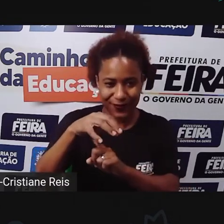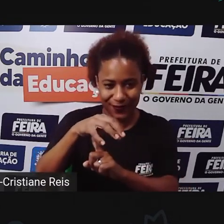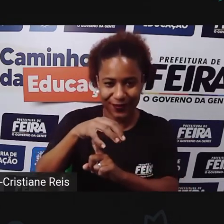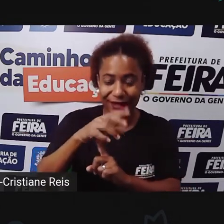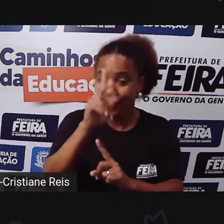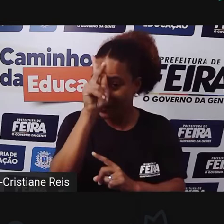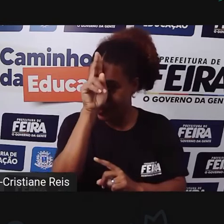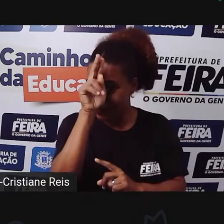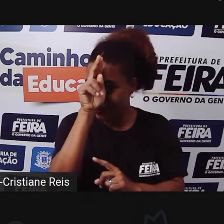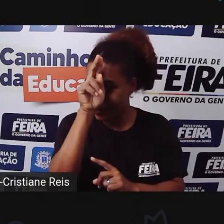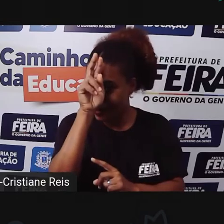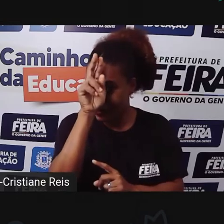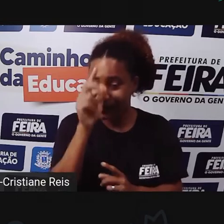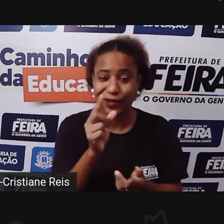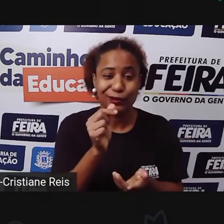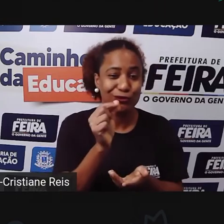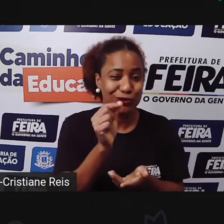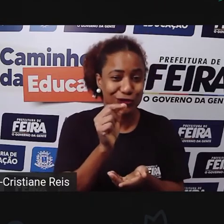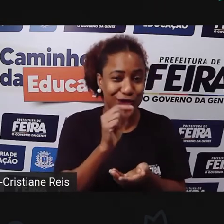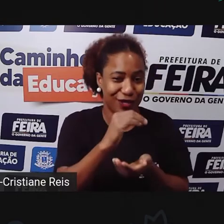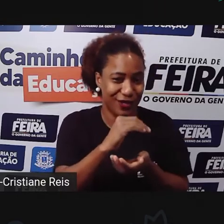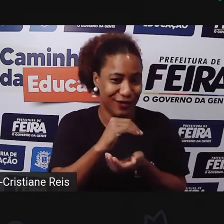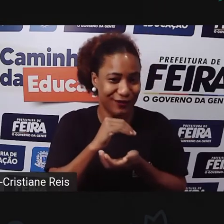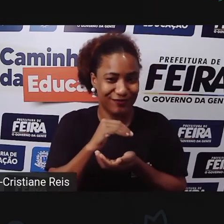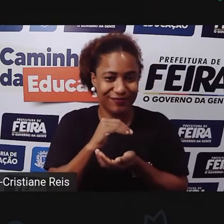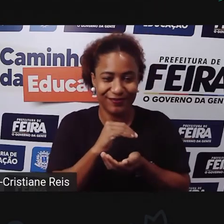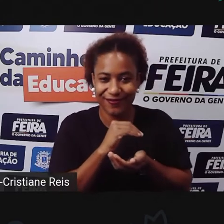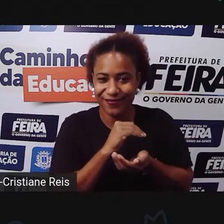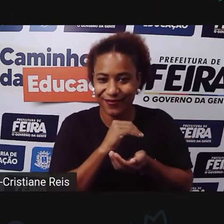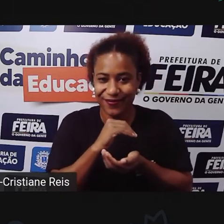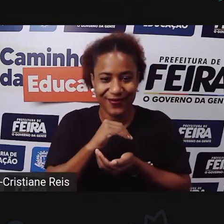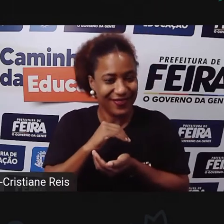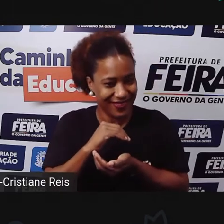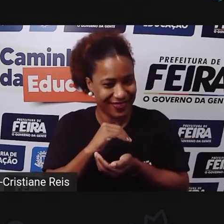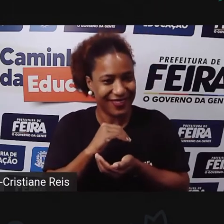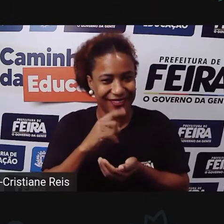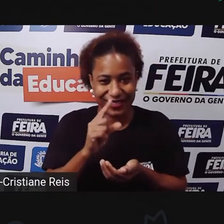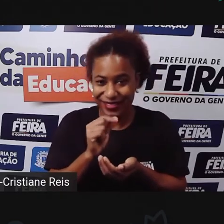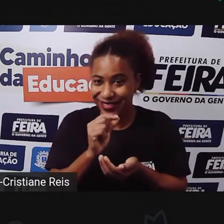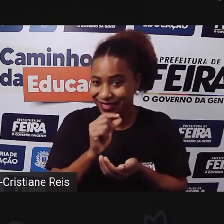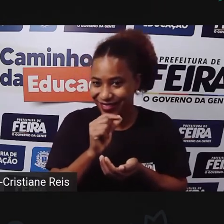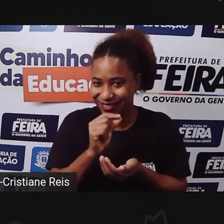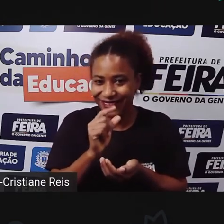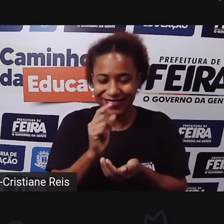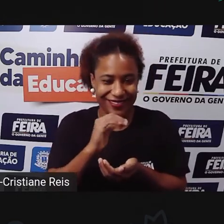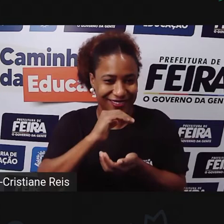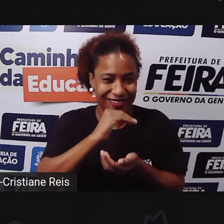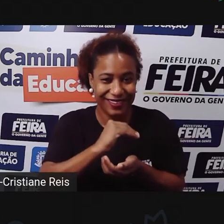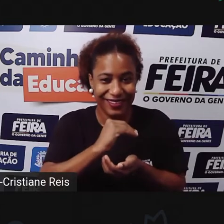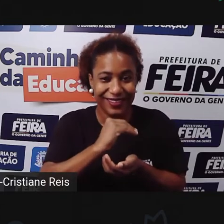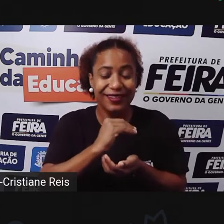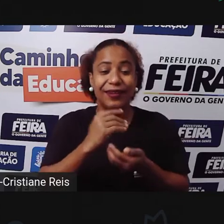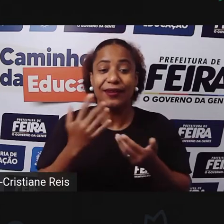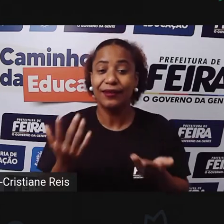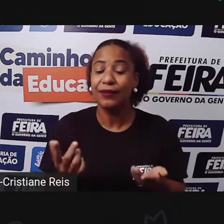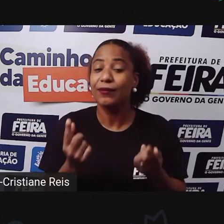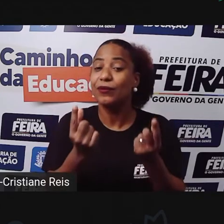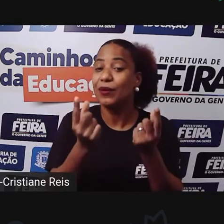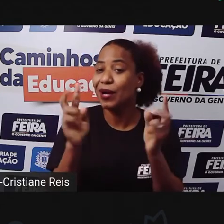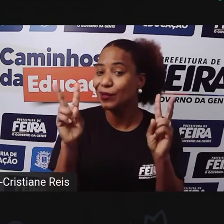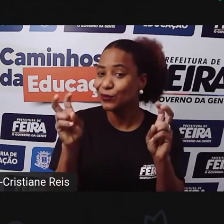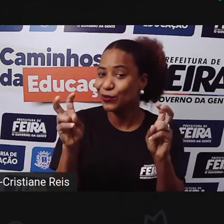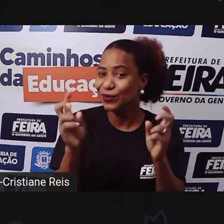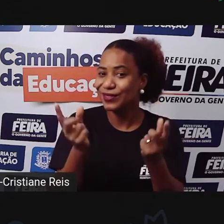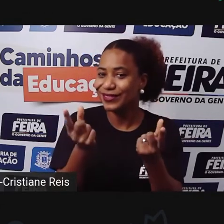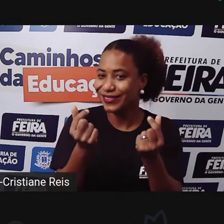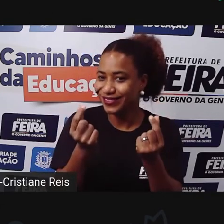Dona Baratinha Ela tinha o quê? Tinha o dinheiro, né? Que ela guardava Na caixinha Então como a gente Está falando de dinheiro A Pró